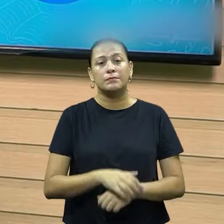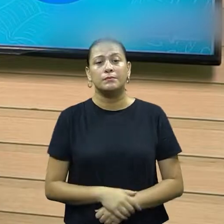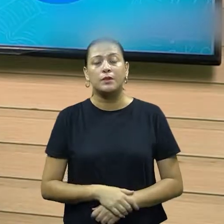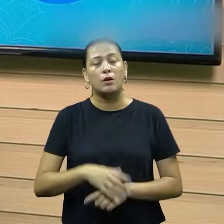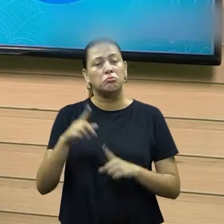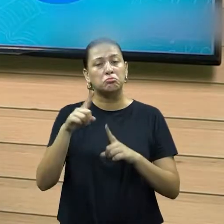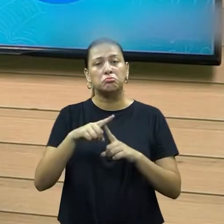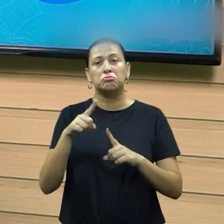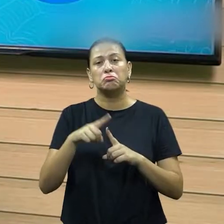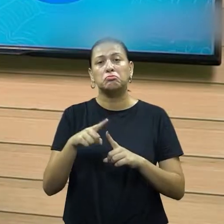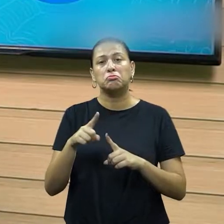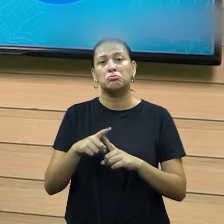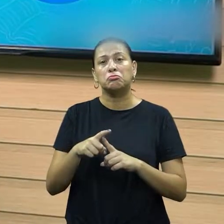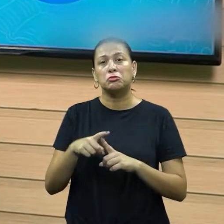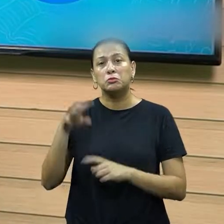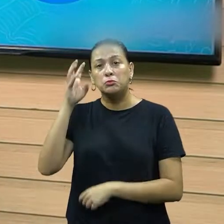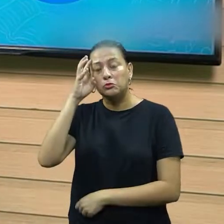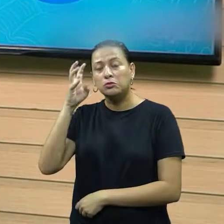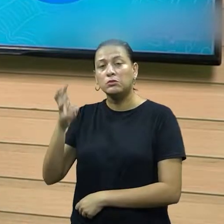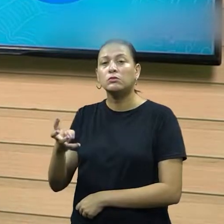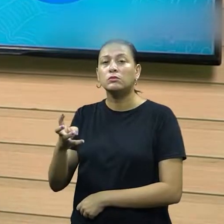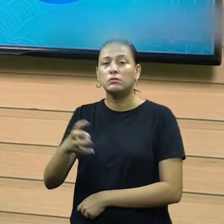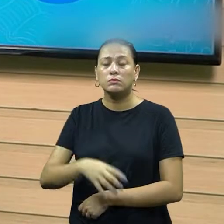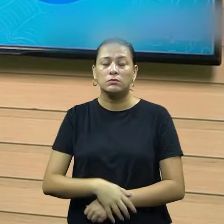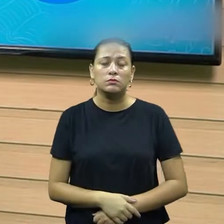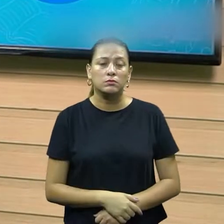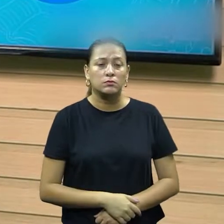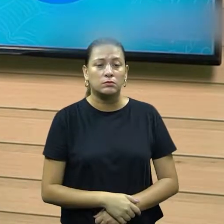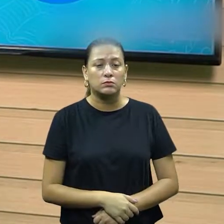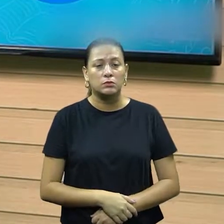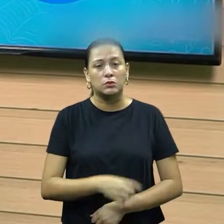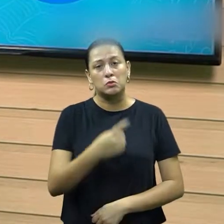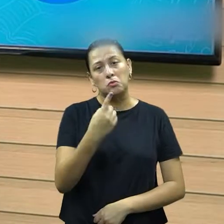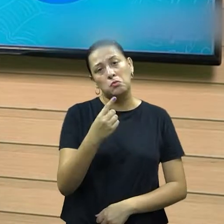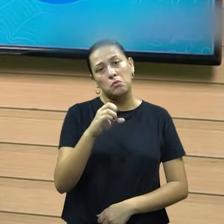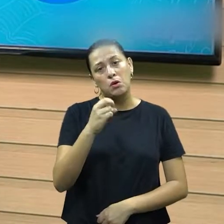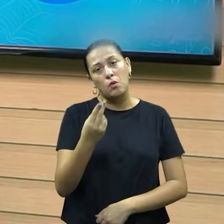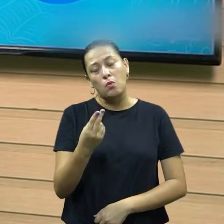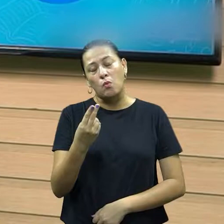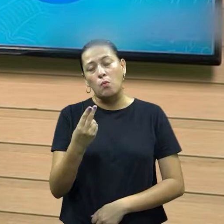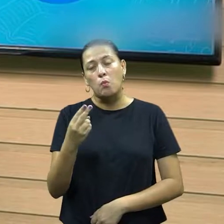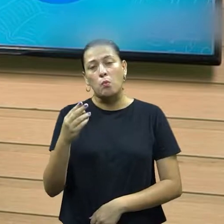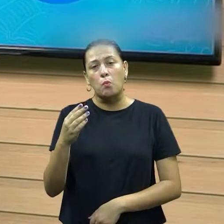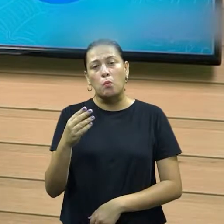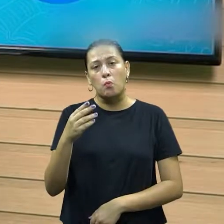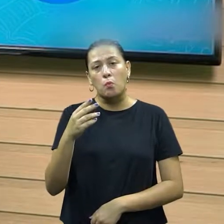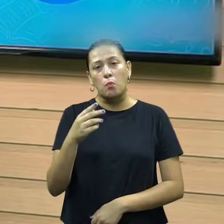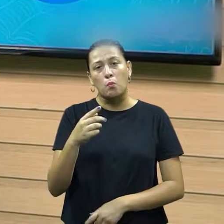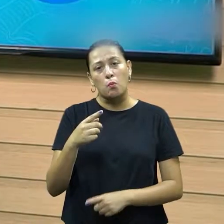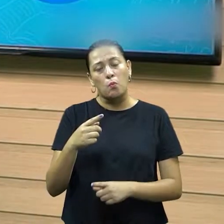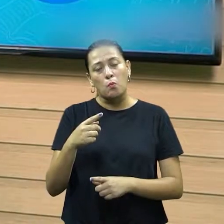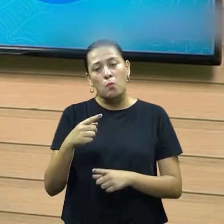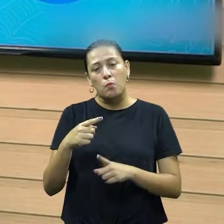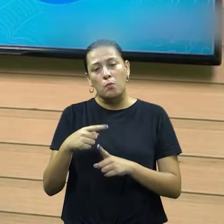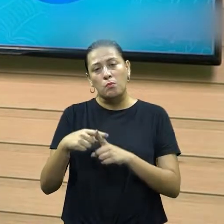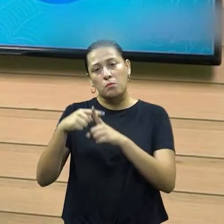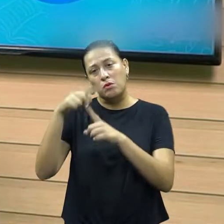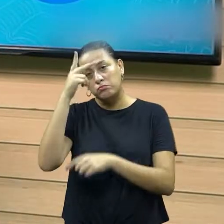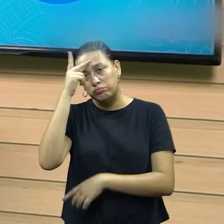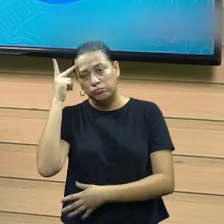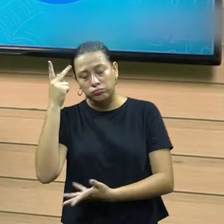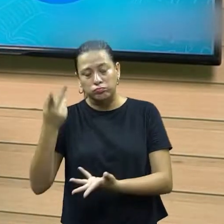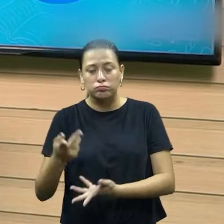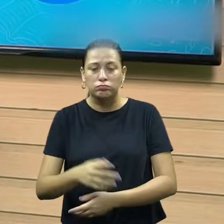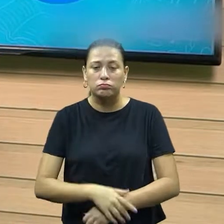decisões que normalmente ela envolve partes, né, diferenças, uma ou mais, uma ou mais pessoas que são envolvidas nesse processo da negociação.